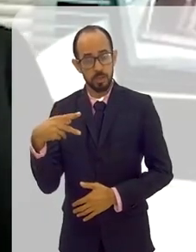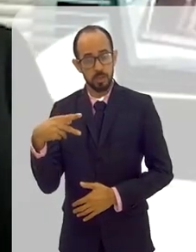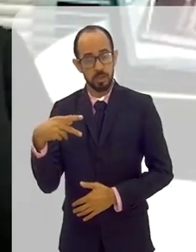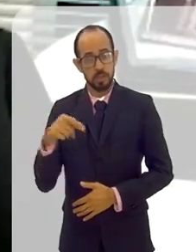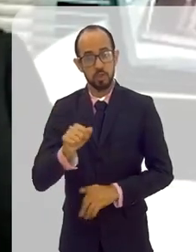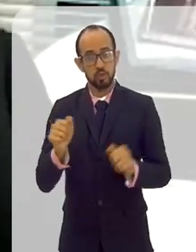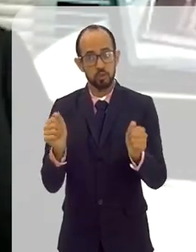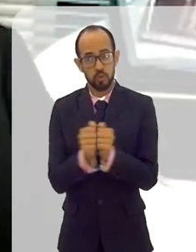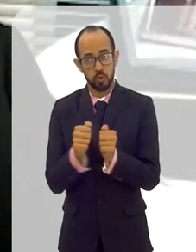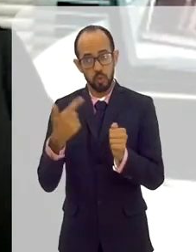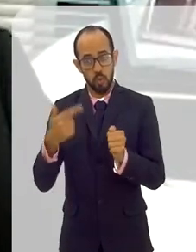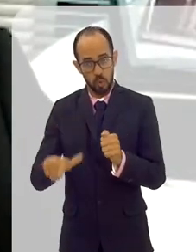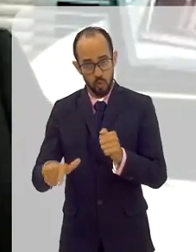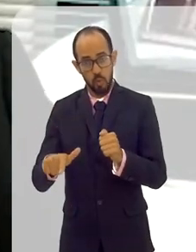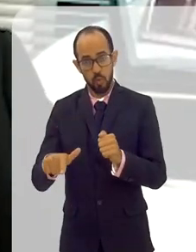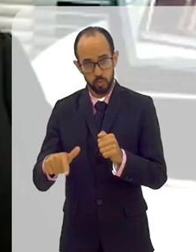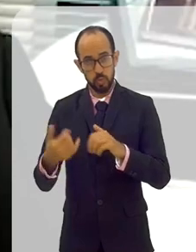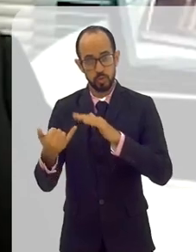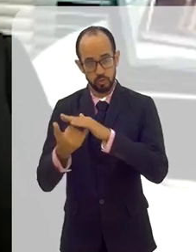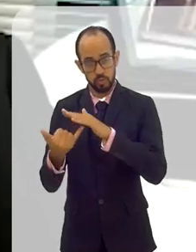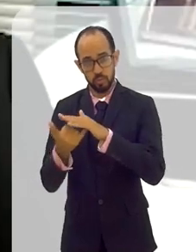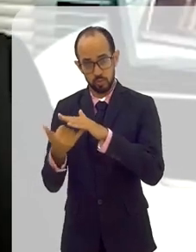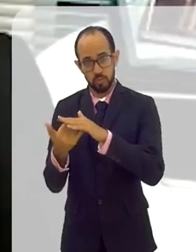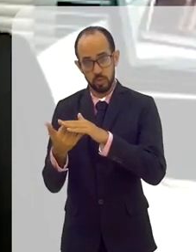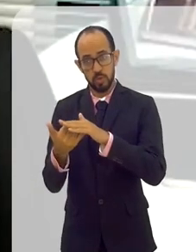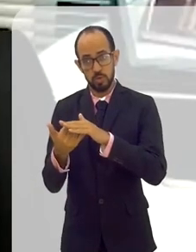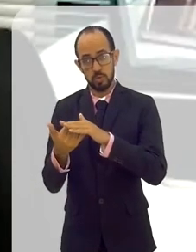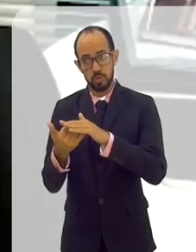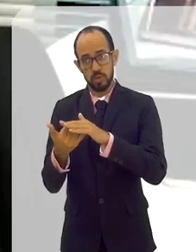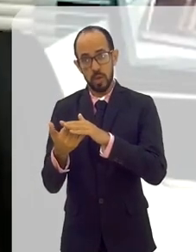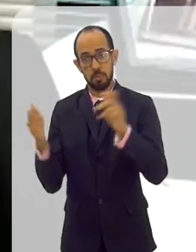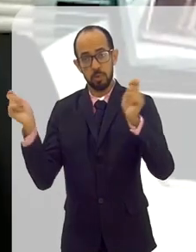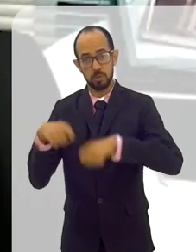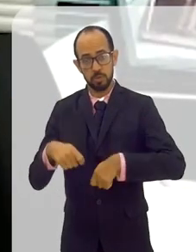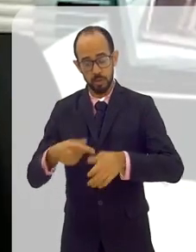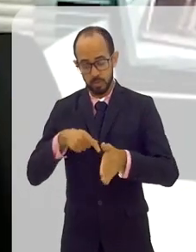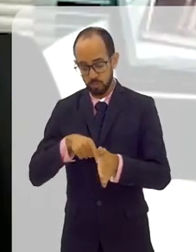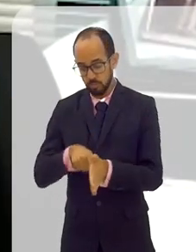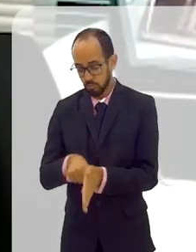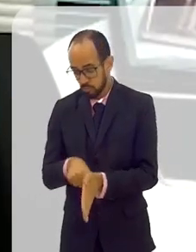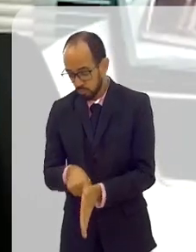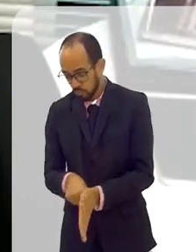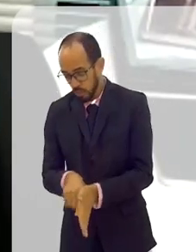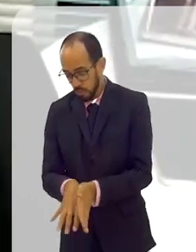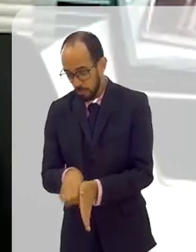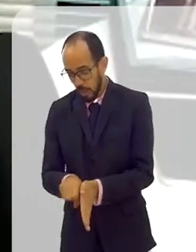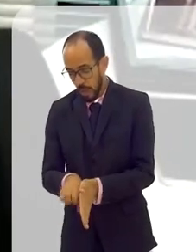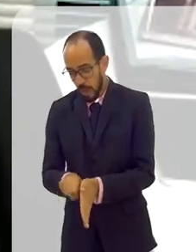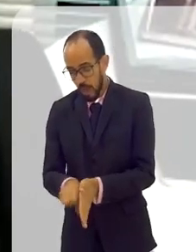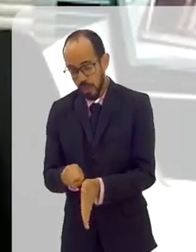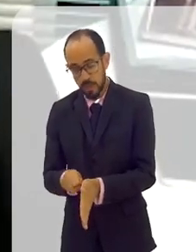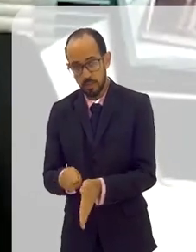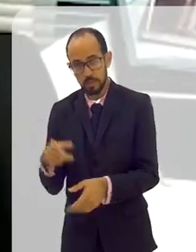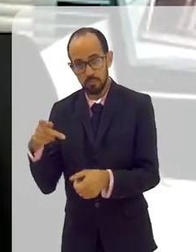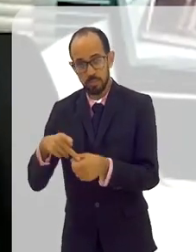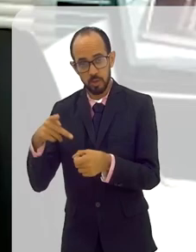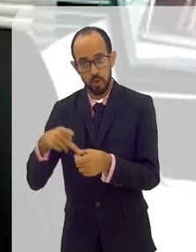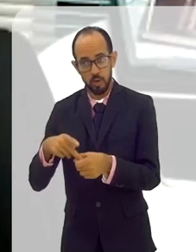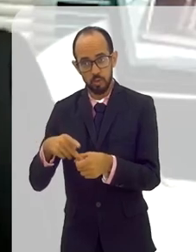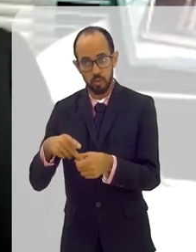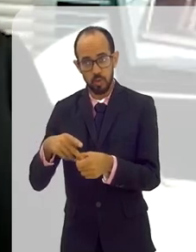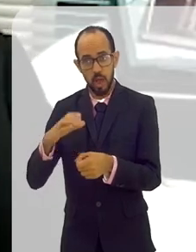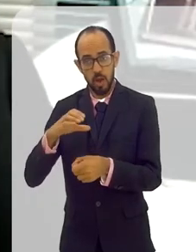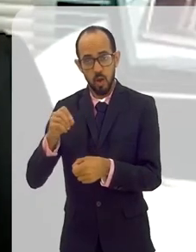A COP desenvolveu, junto com outros atores, a possibilidade de se extrair petróleo em águas profundas. Hoje, a COP trabalha